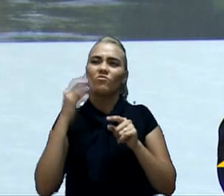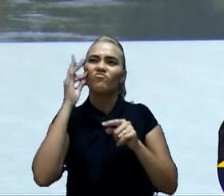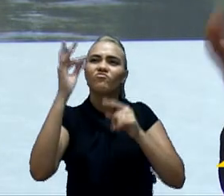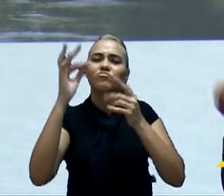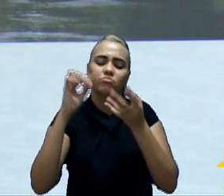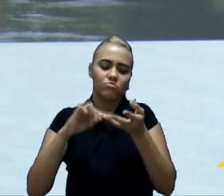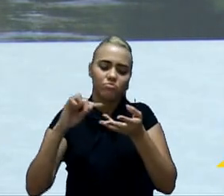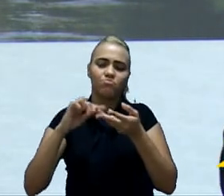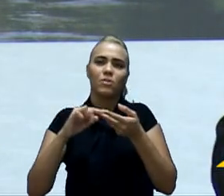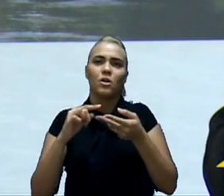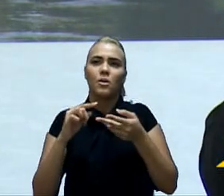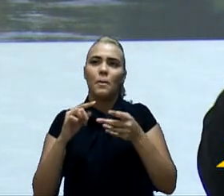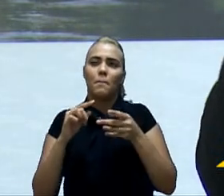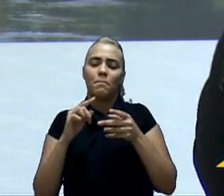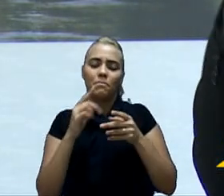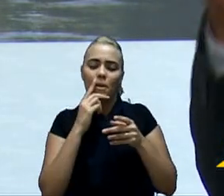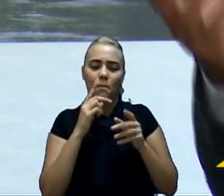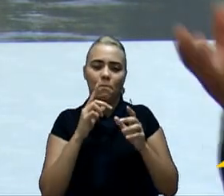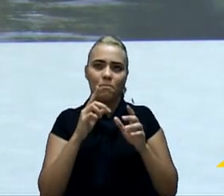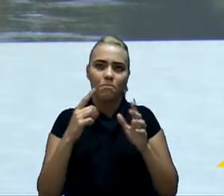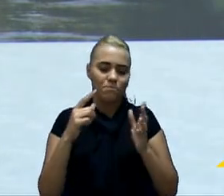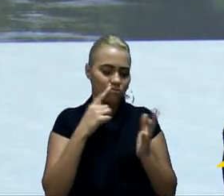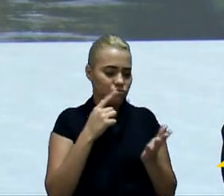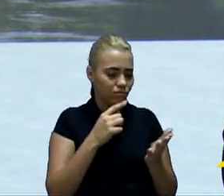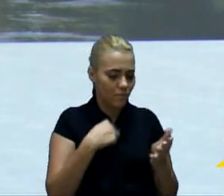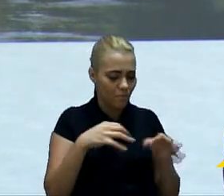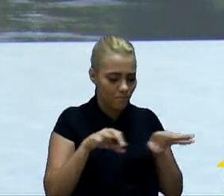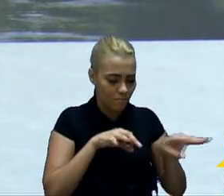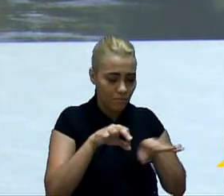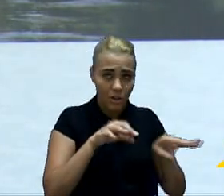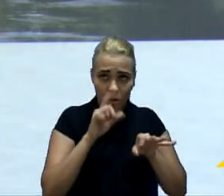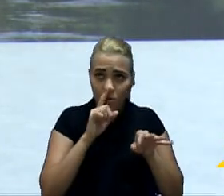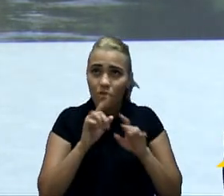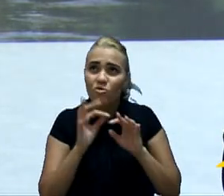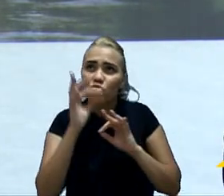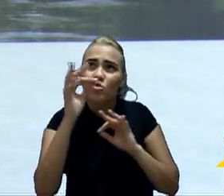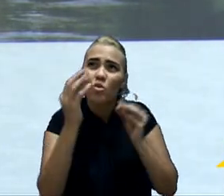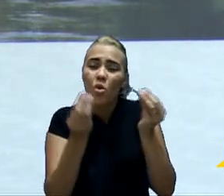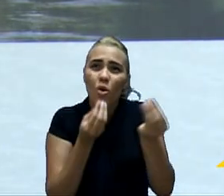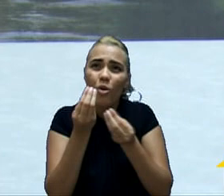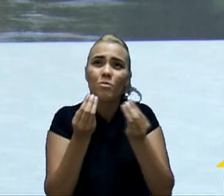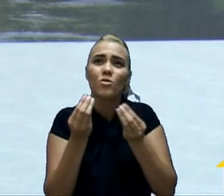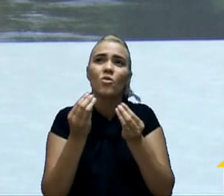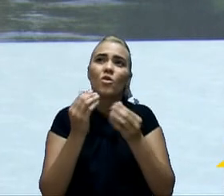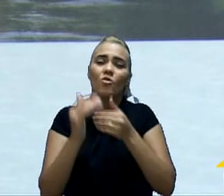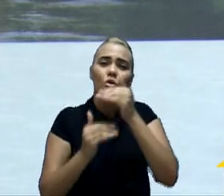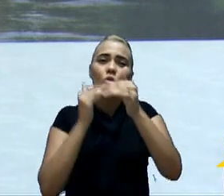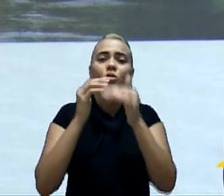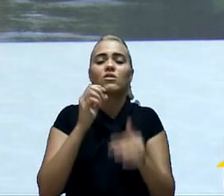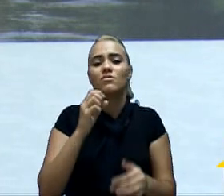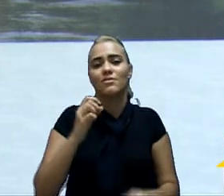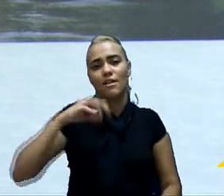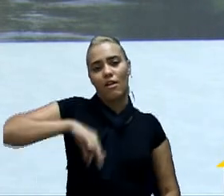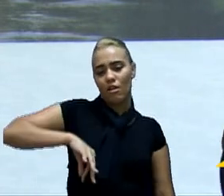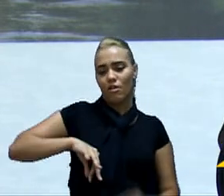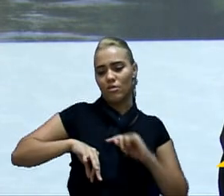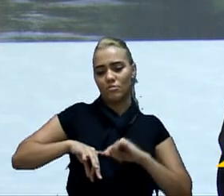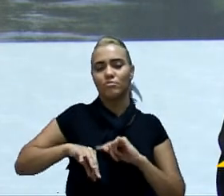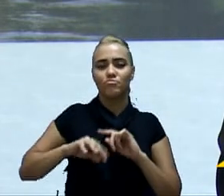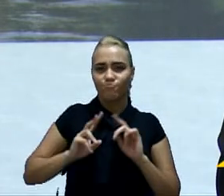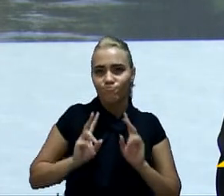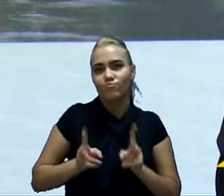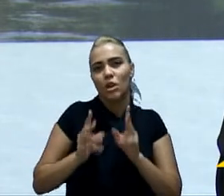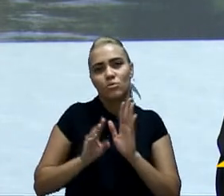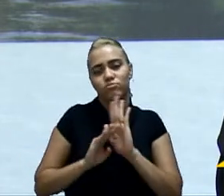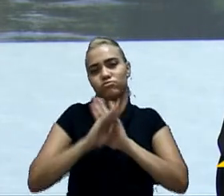a reposição da perda da inflação, e assim por diante, para que você agregue a própria evolução salarial, enfim, com base no